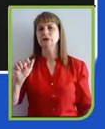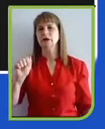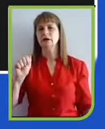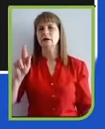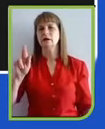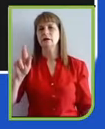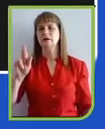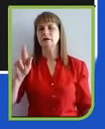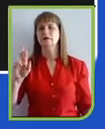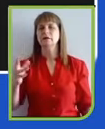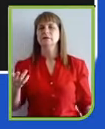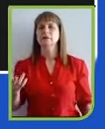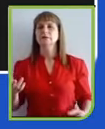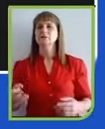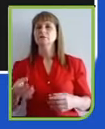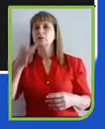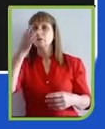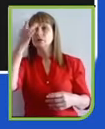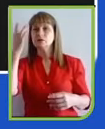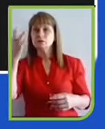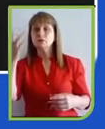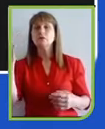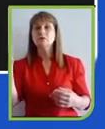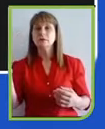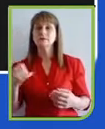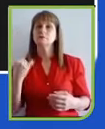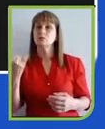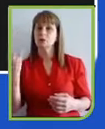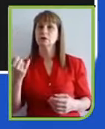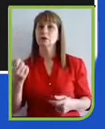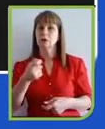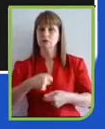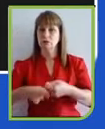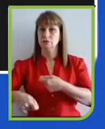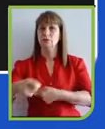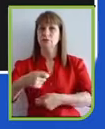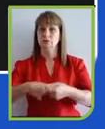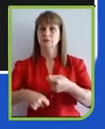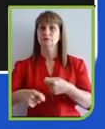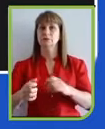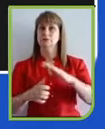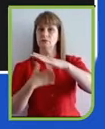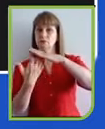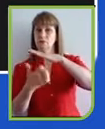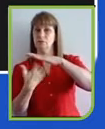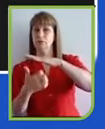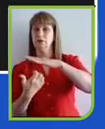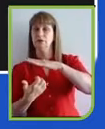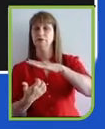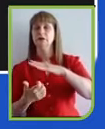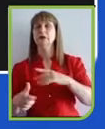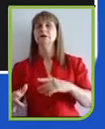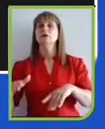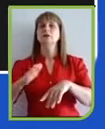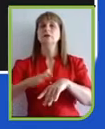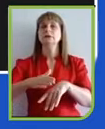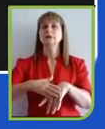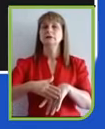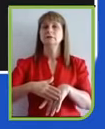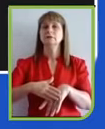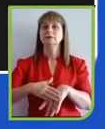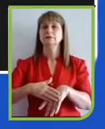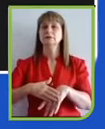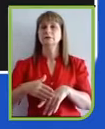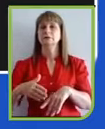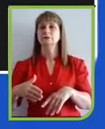o humano da condição de um ser econômico exclusivamente e tratar o humano como humano. acho que,